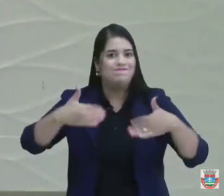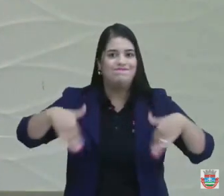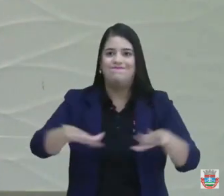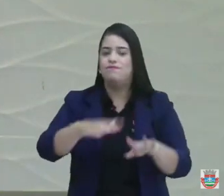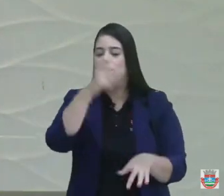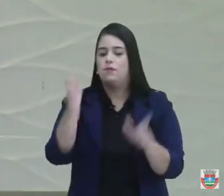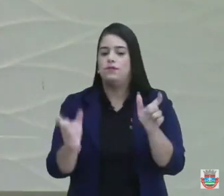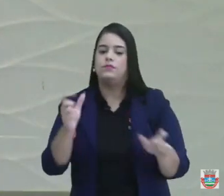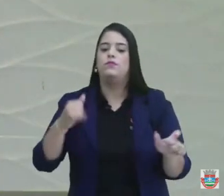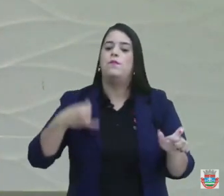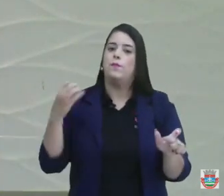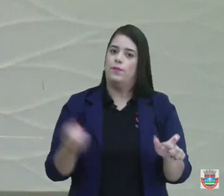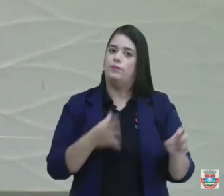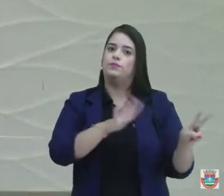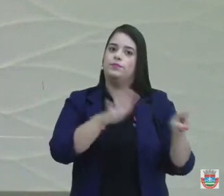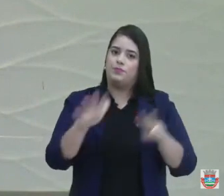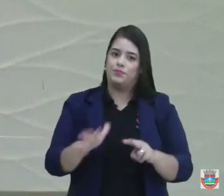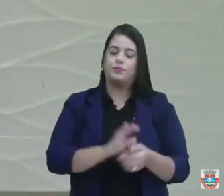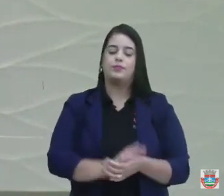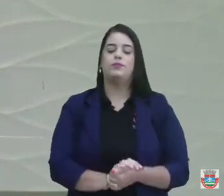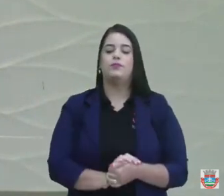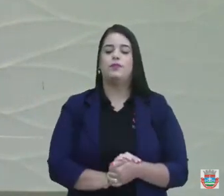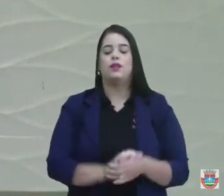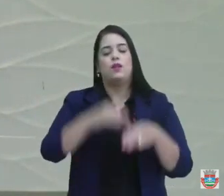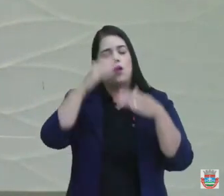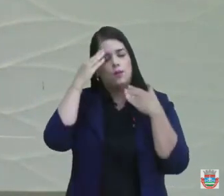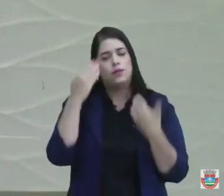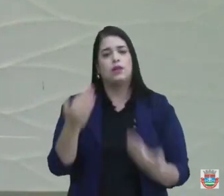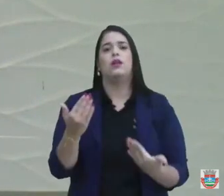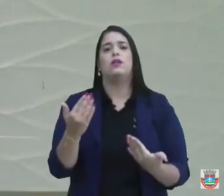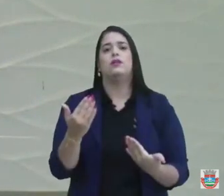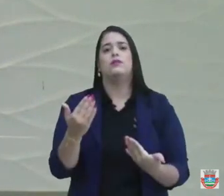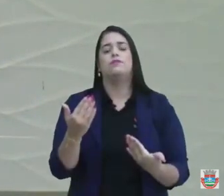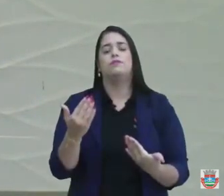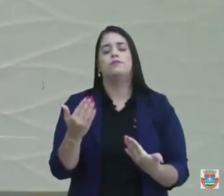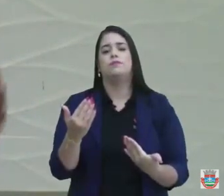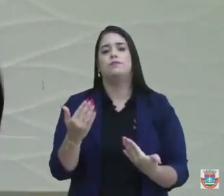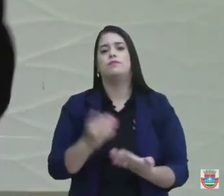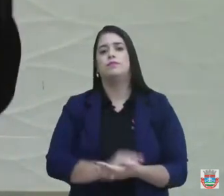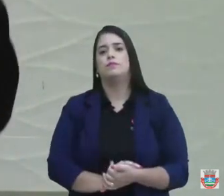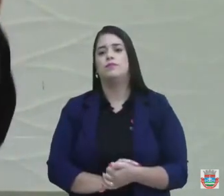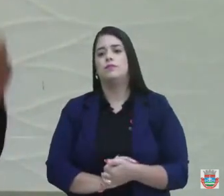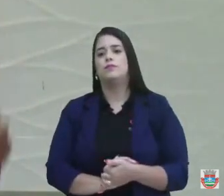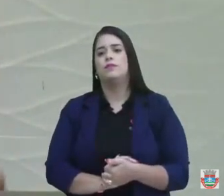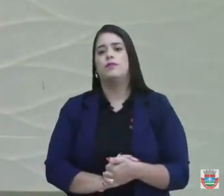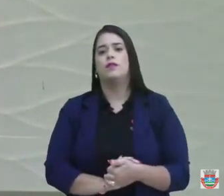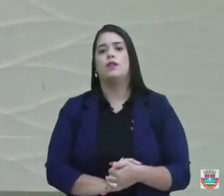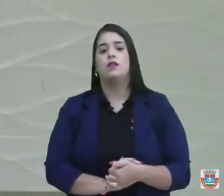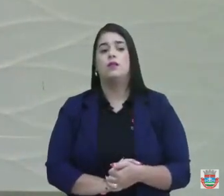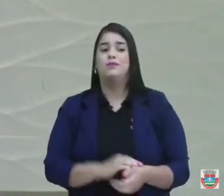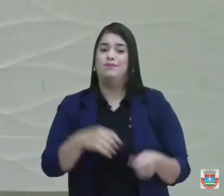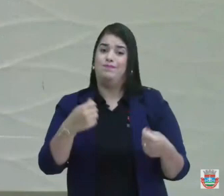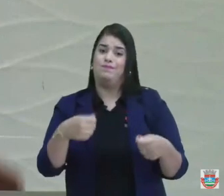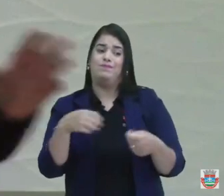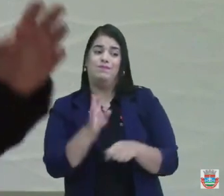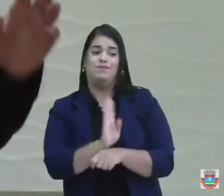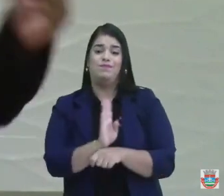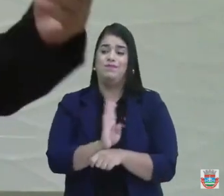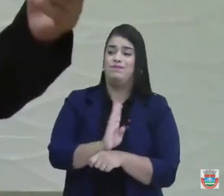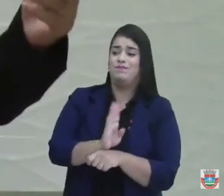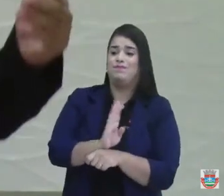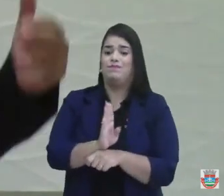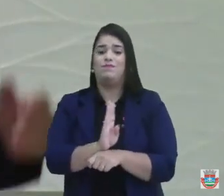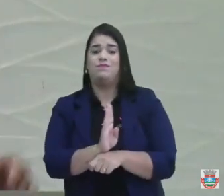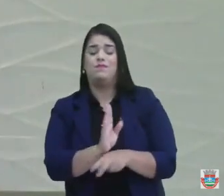da semana. Queria agradecer, em primeiro lugar, tive que fazer um vídeo semana